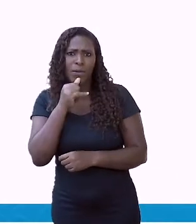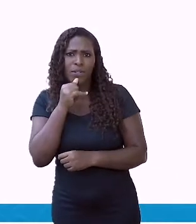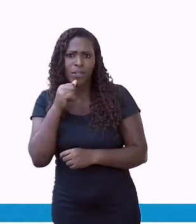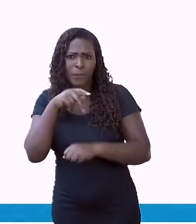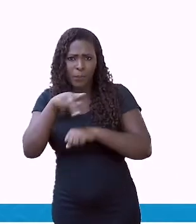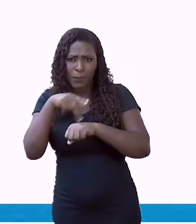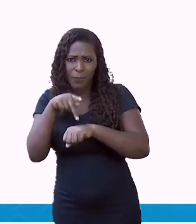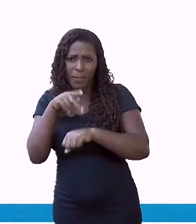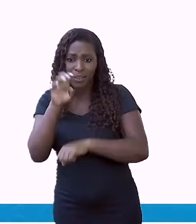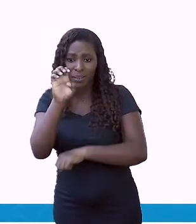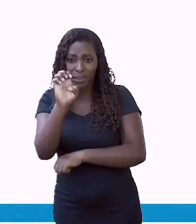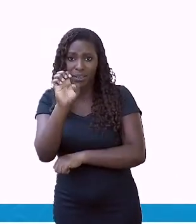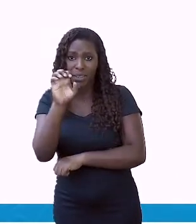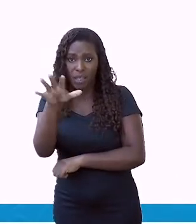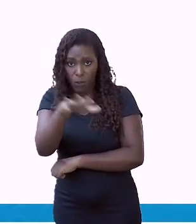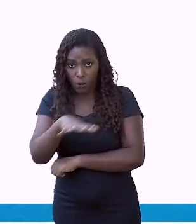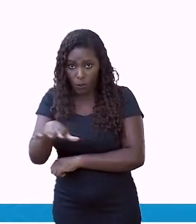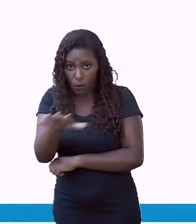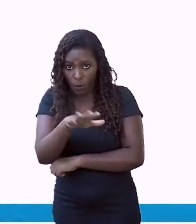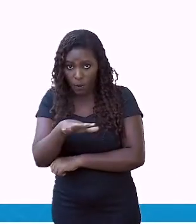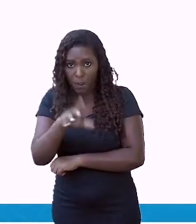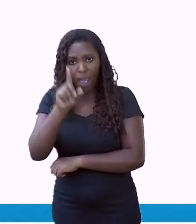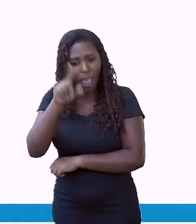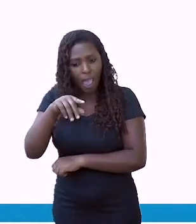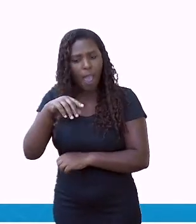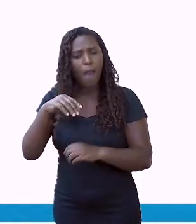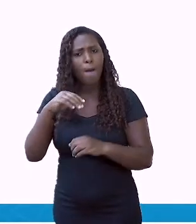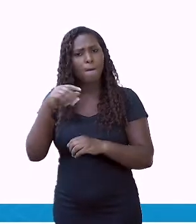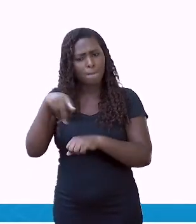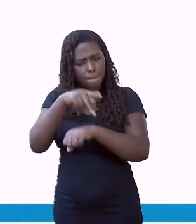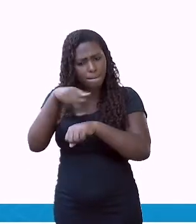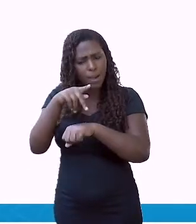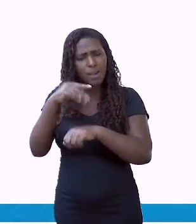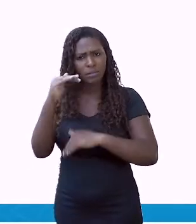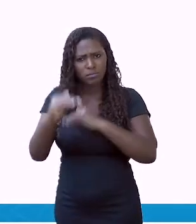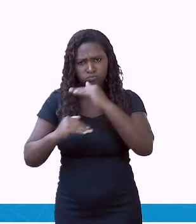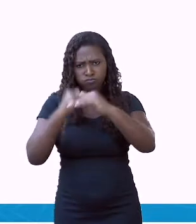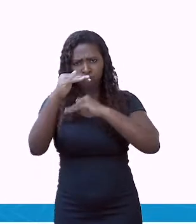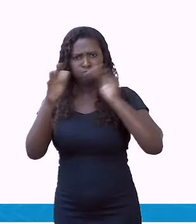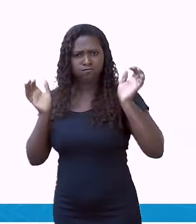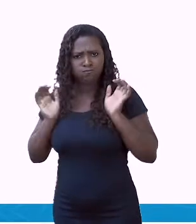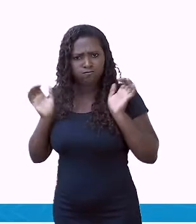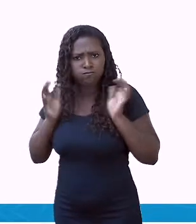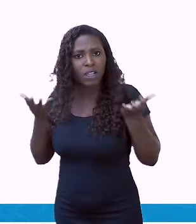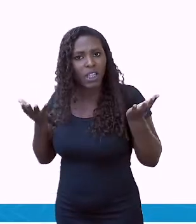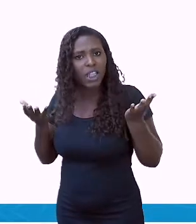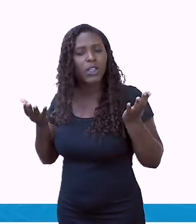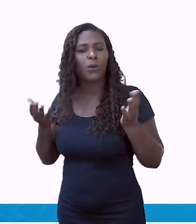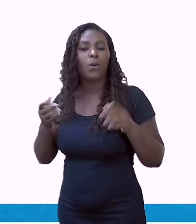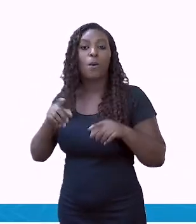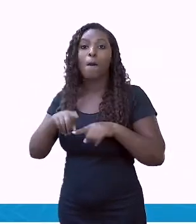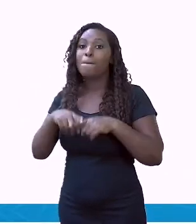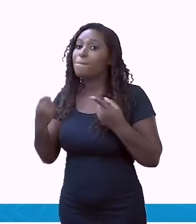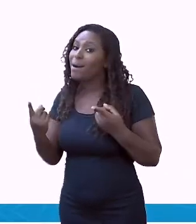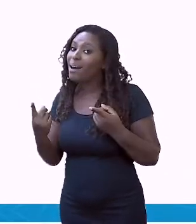ser muito desenvolvido, então, 80% da sua população está na cidade.